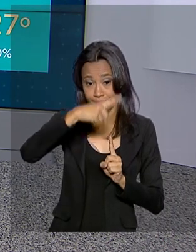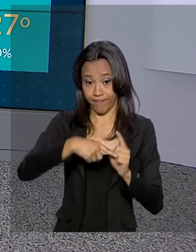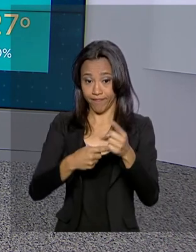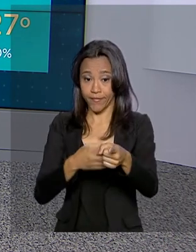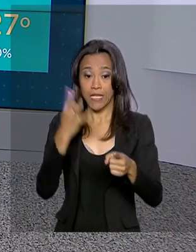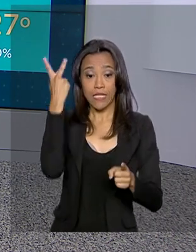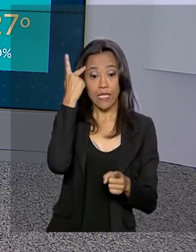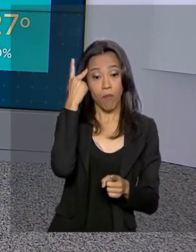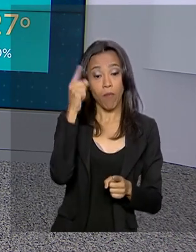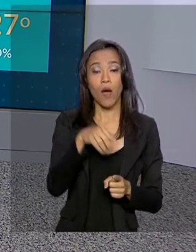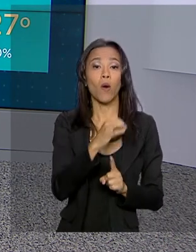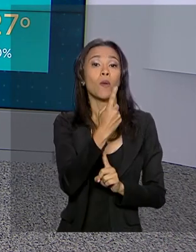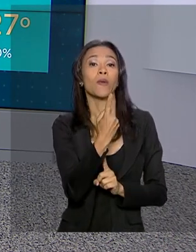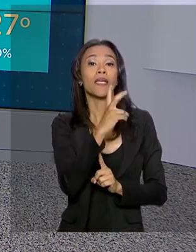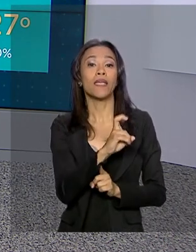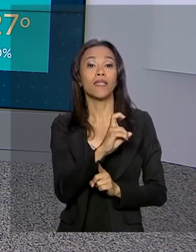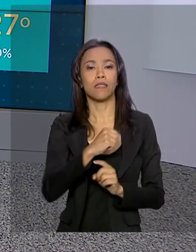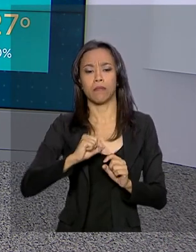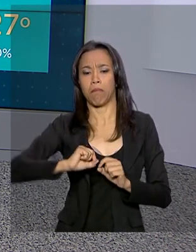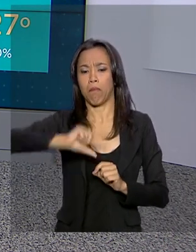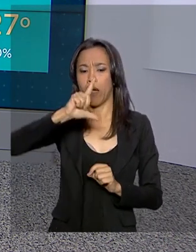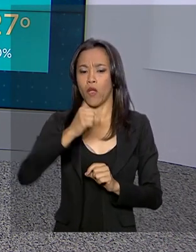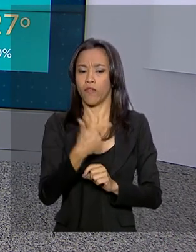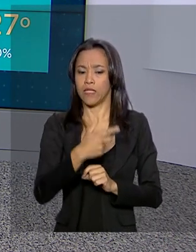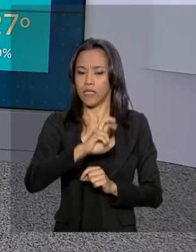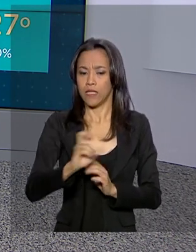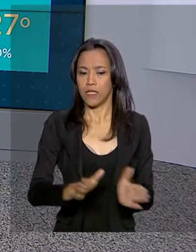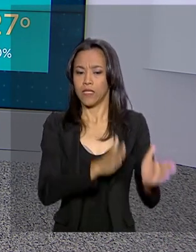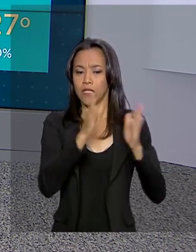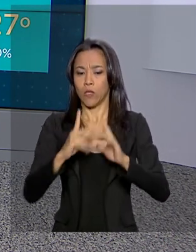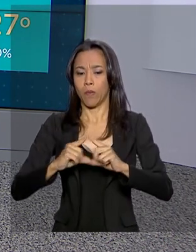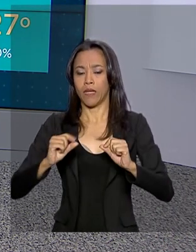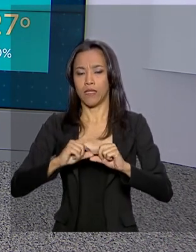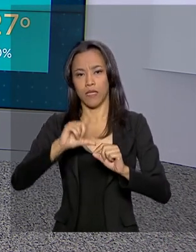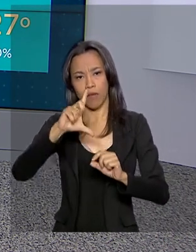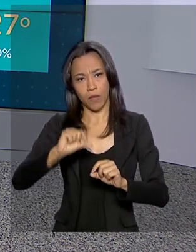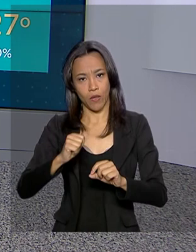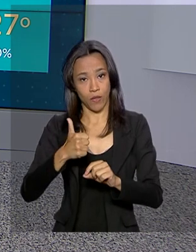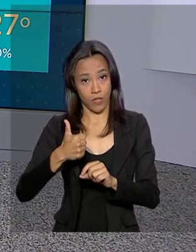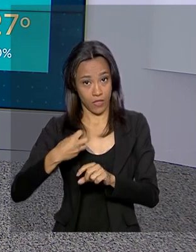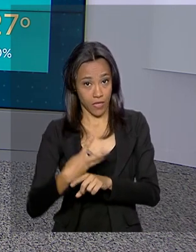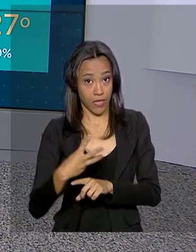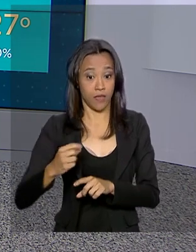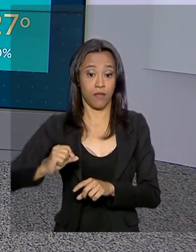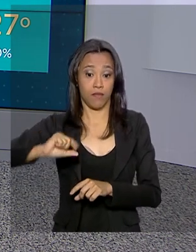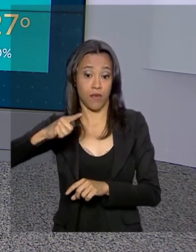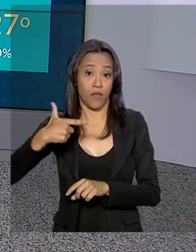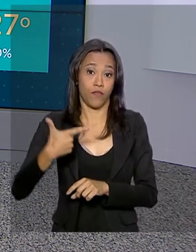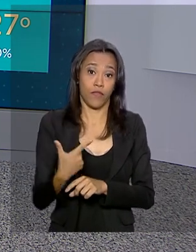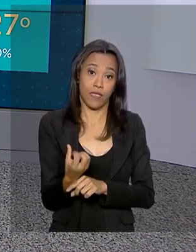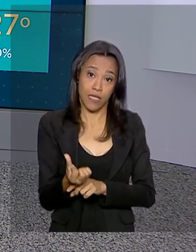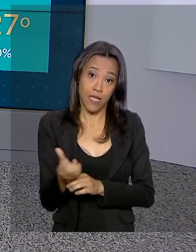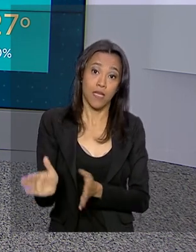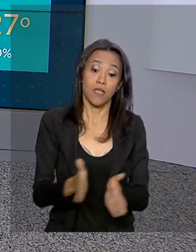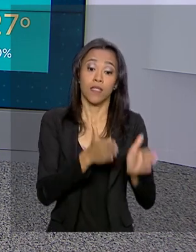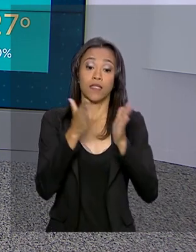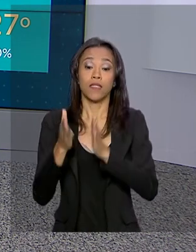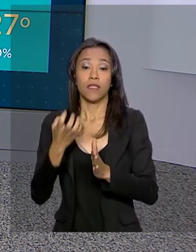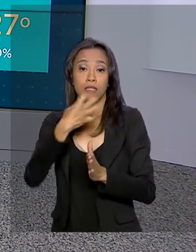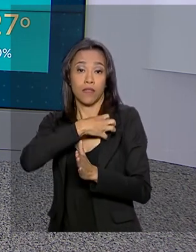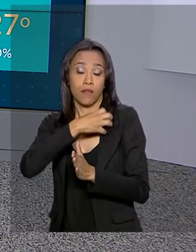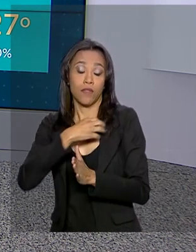São Paulo, mínima de 15 graus, máxima de 25. Em Brasília, mínima de 13, máxima de 26 graus. E em Salvador,